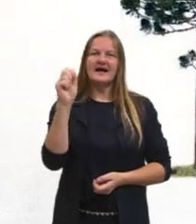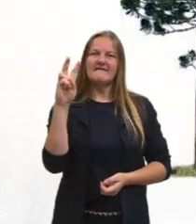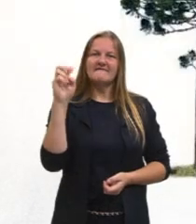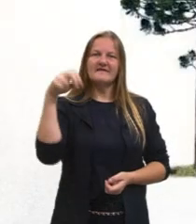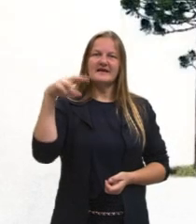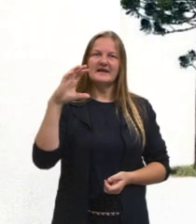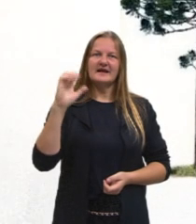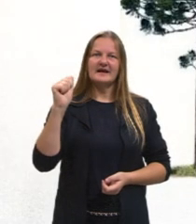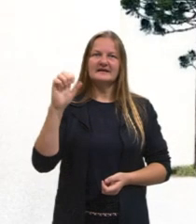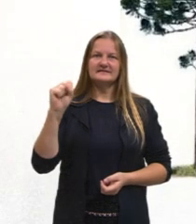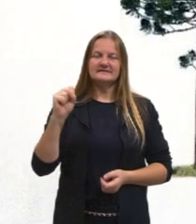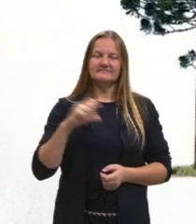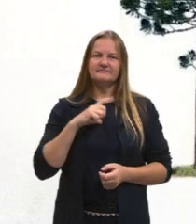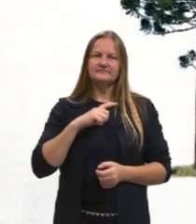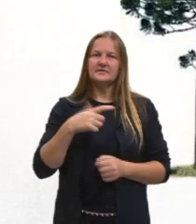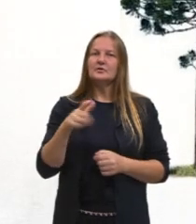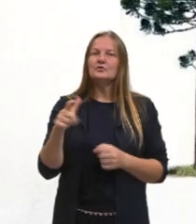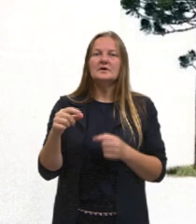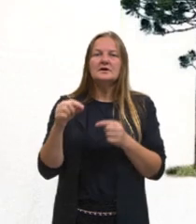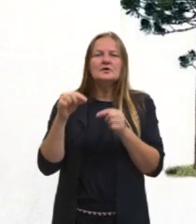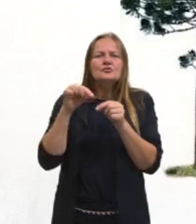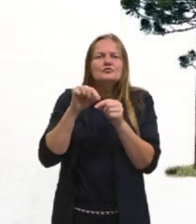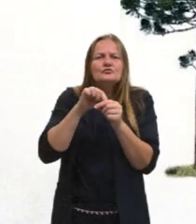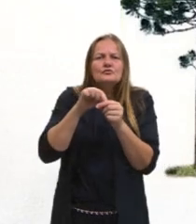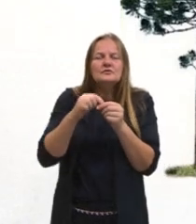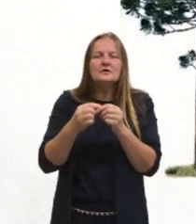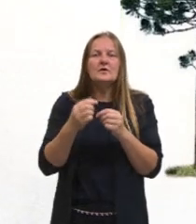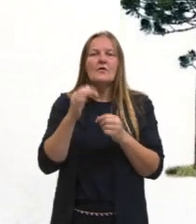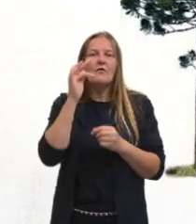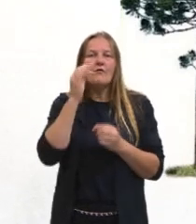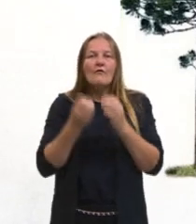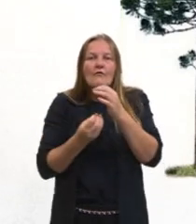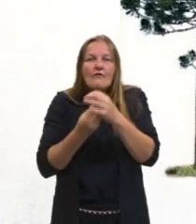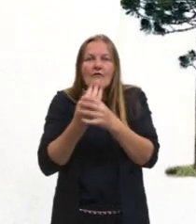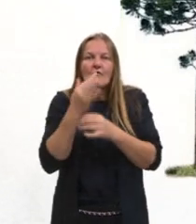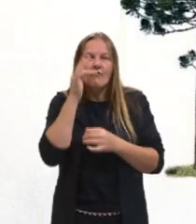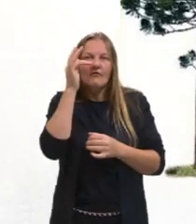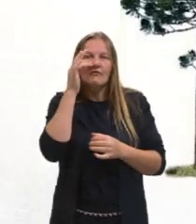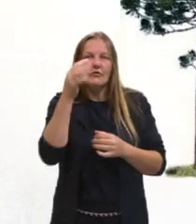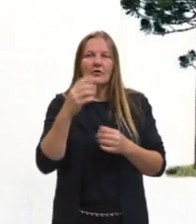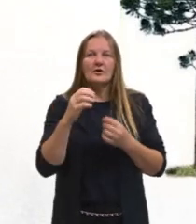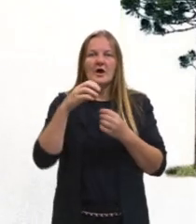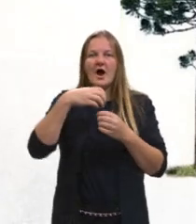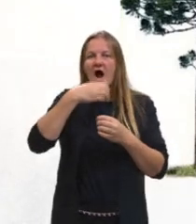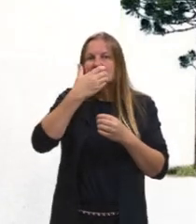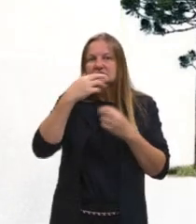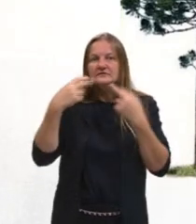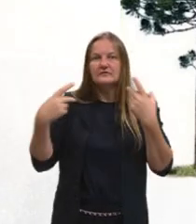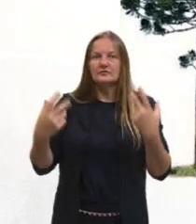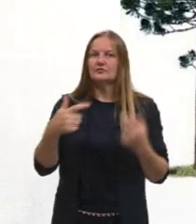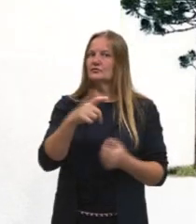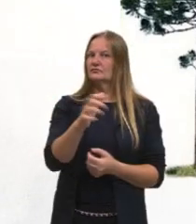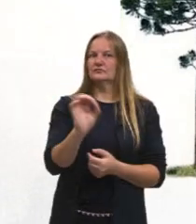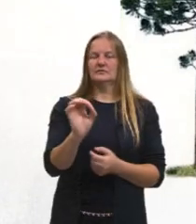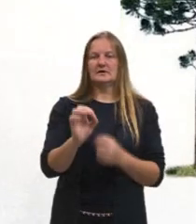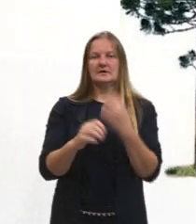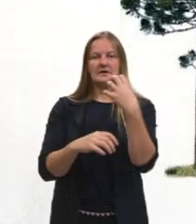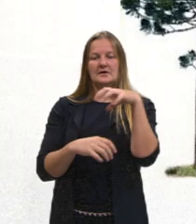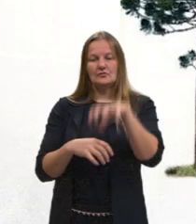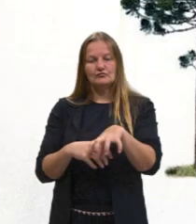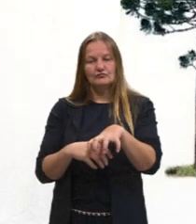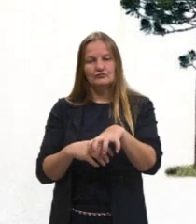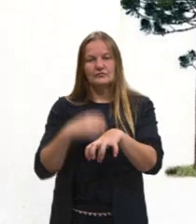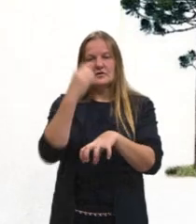Ainda não possuem semente, flores e frutos. Mas já possuem caule, raiz e folhas.